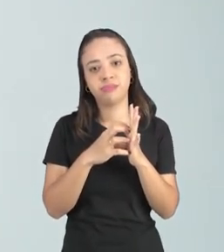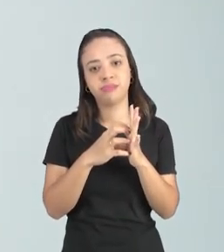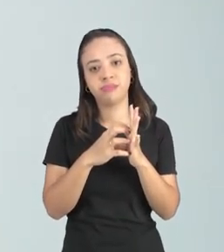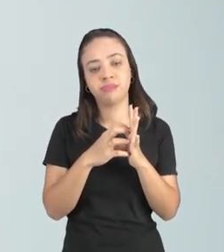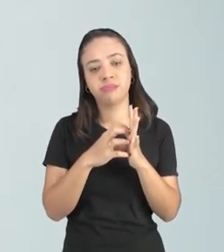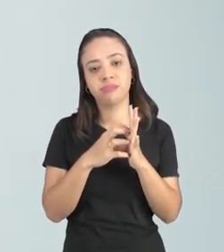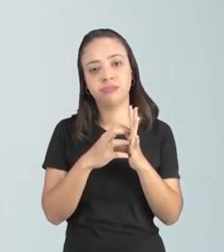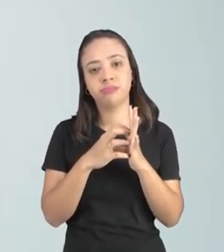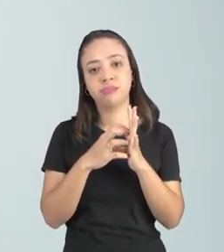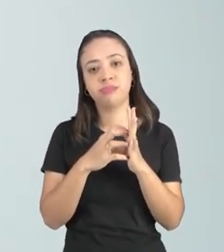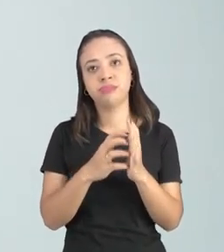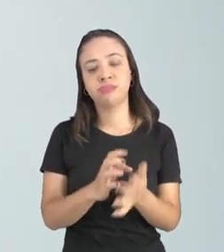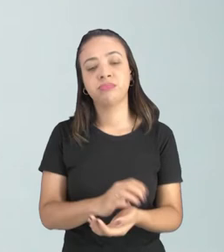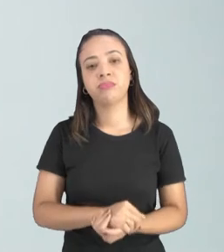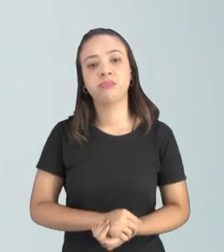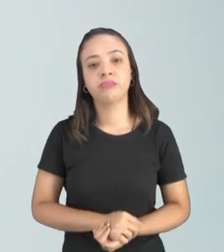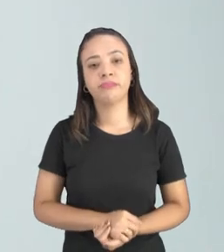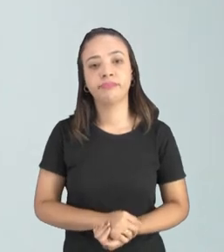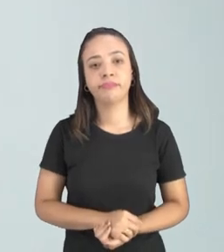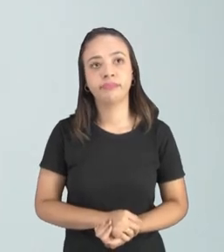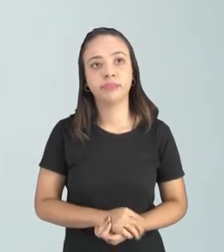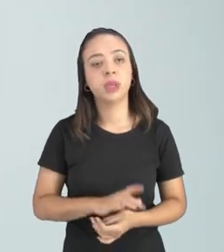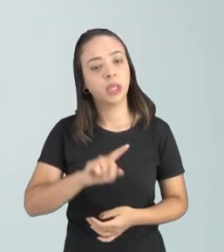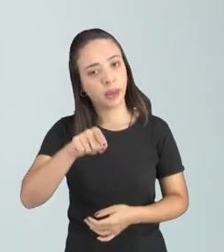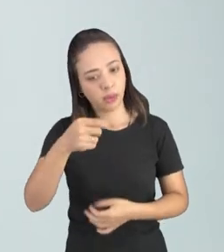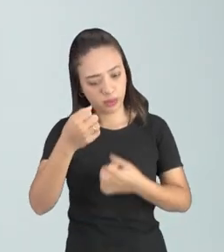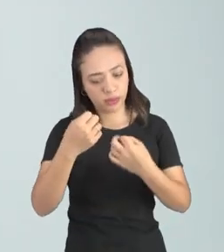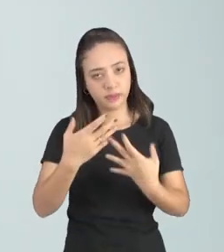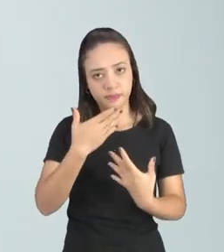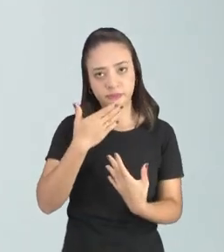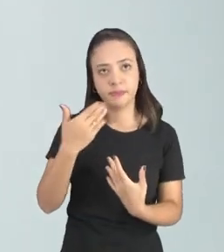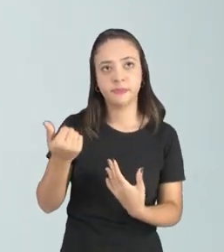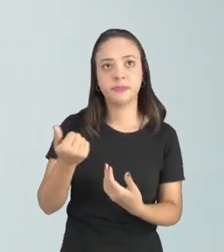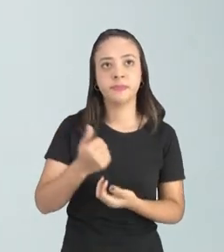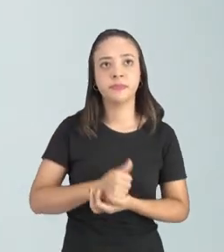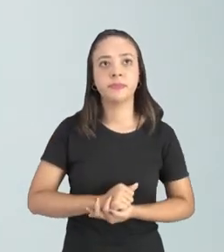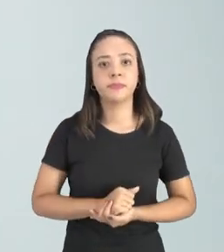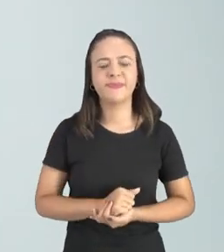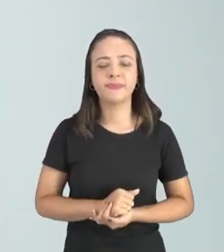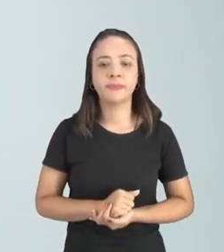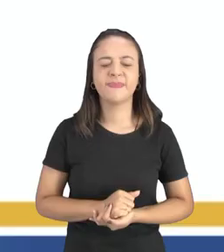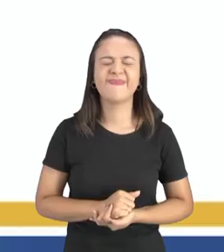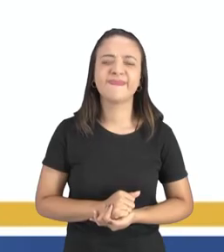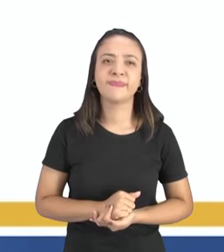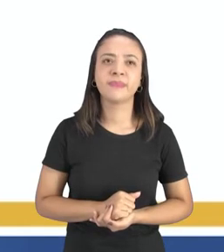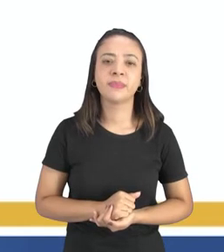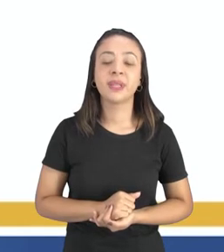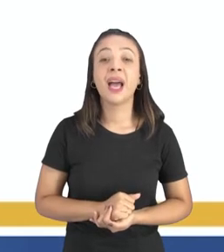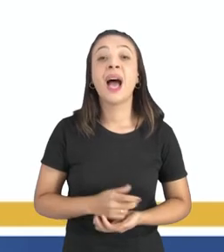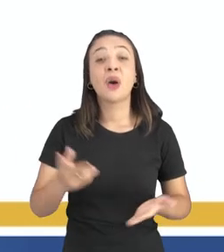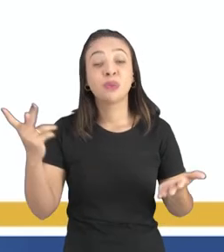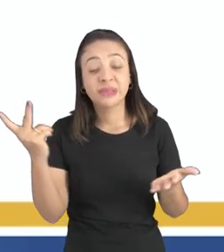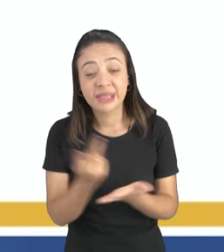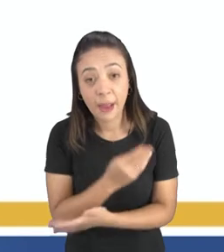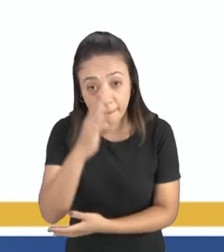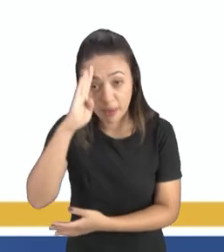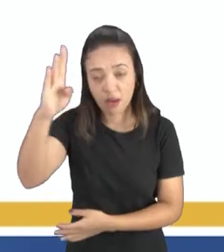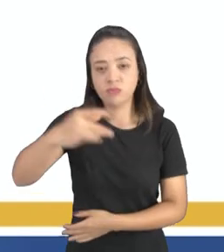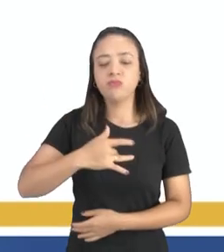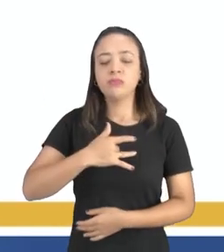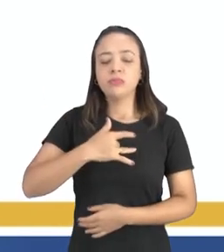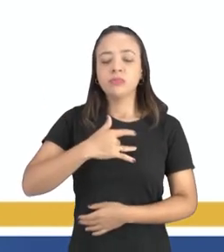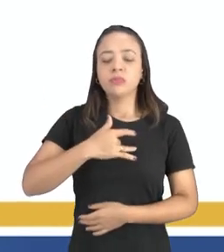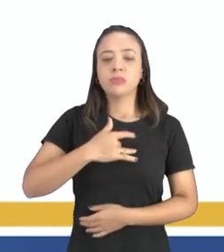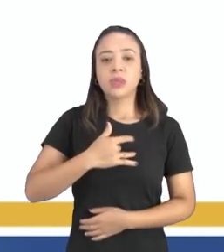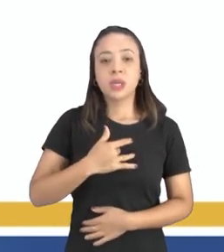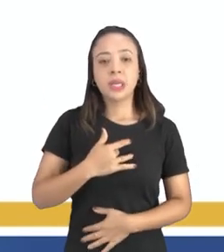imunodeficiência adquirida certo a gente vai explicar isso na outra aula tá pessoal sua prevalência é maior nas as periferias das grandes cidades justamente